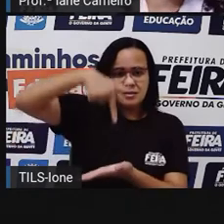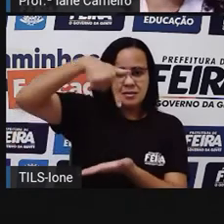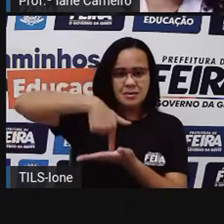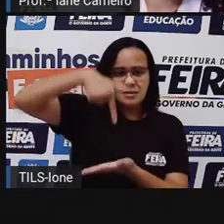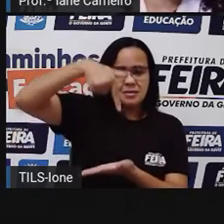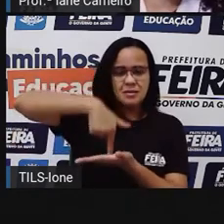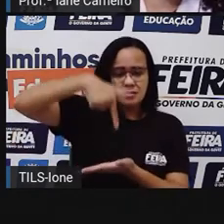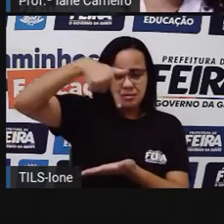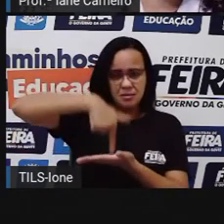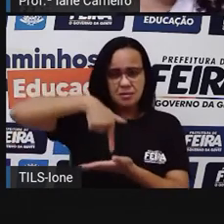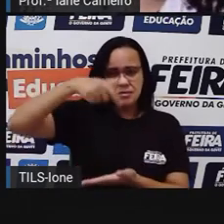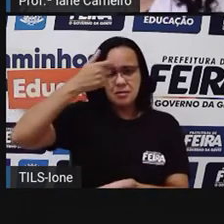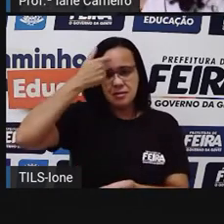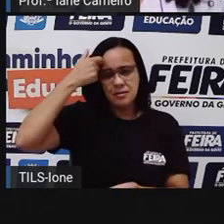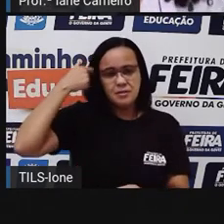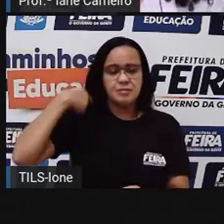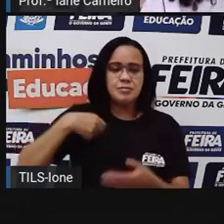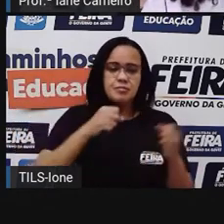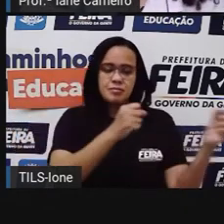Vamos pro próximo.